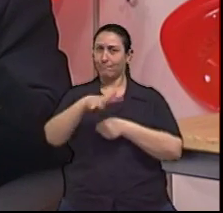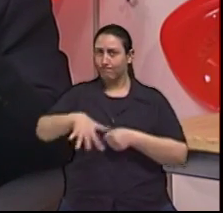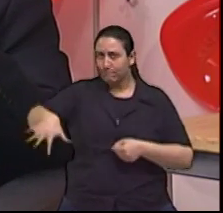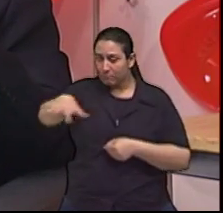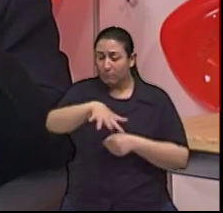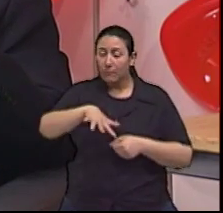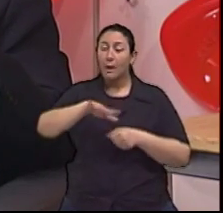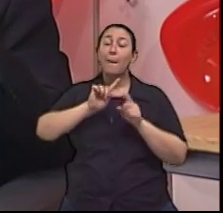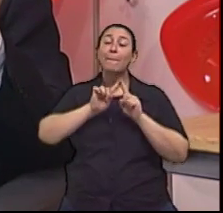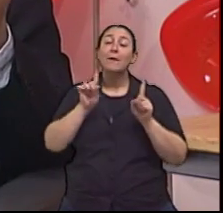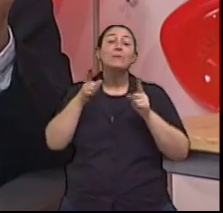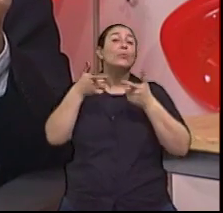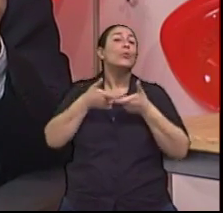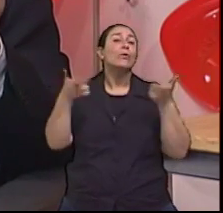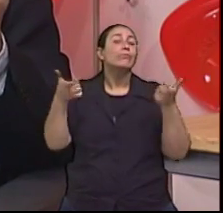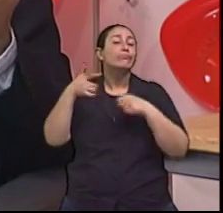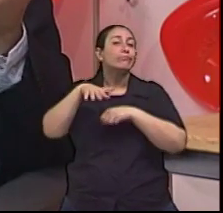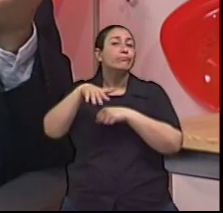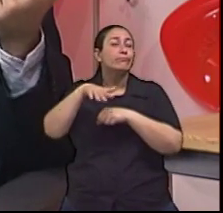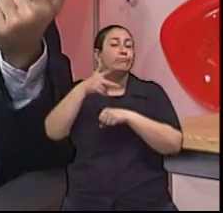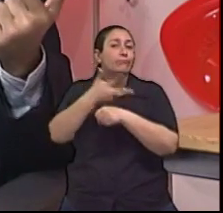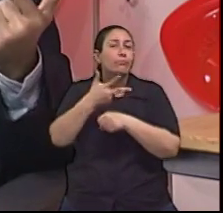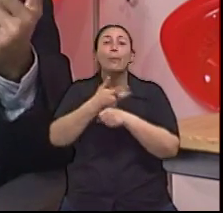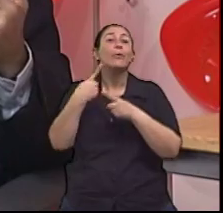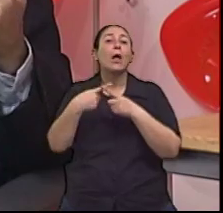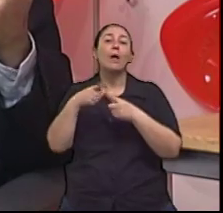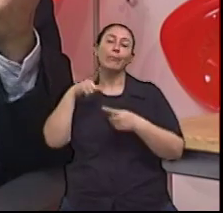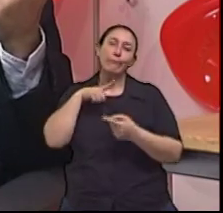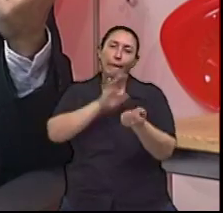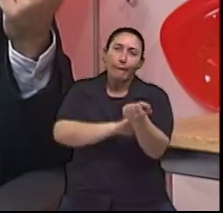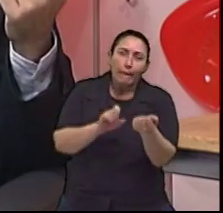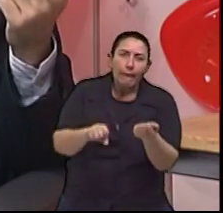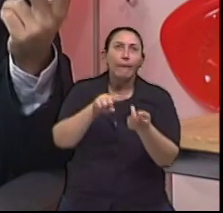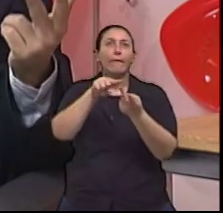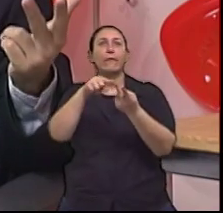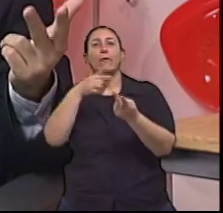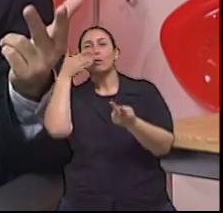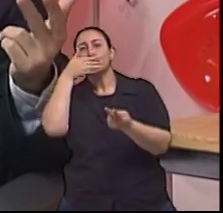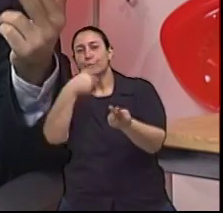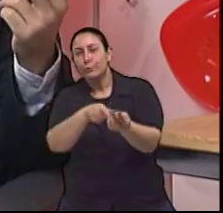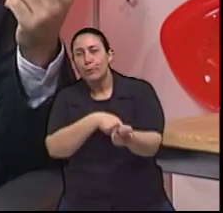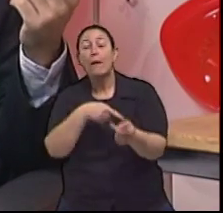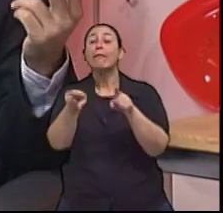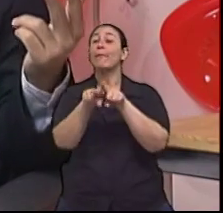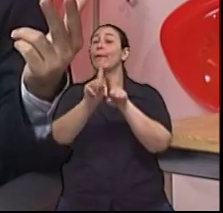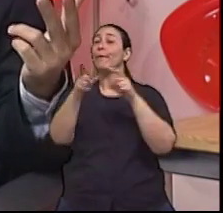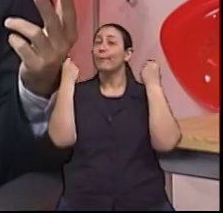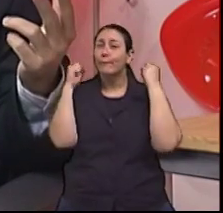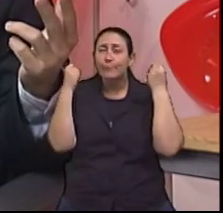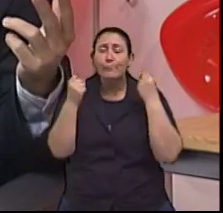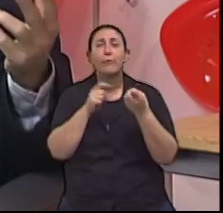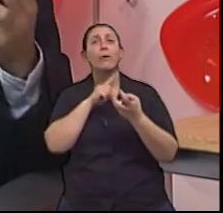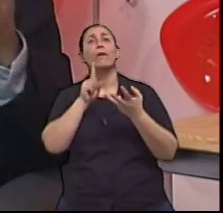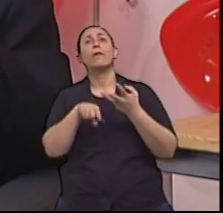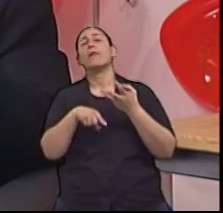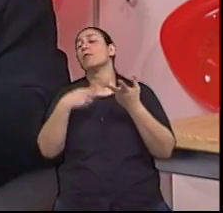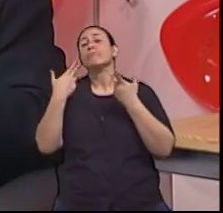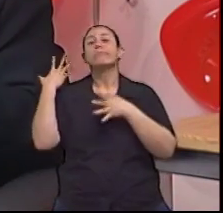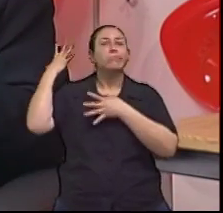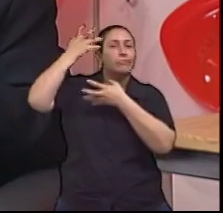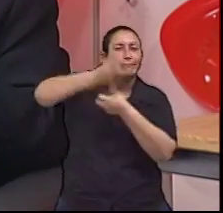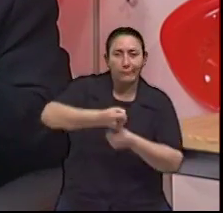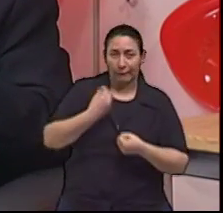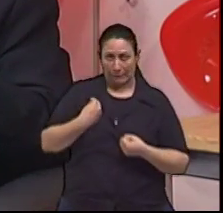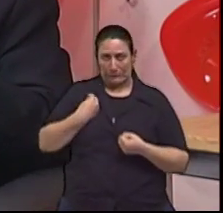idosos têm mais risco de terem hipertensão, de terem diabetes, de não continuarem praticando exercício físico, etc. E